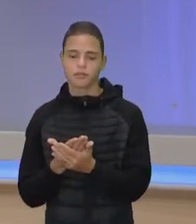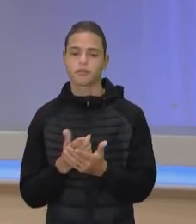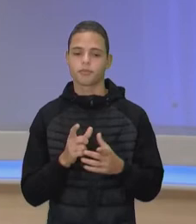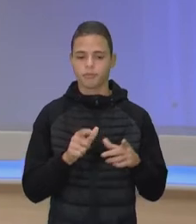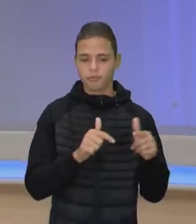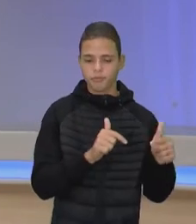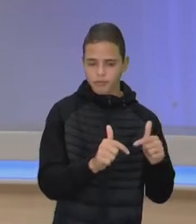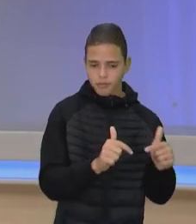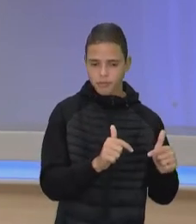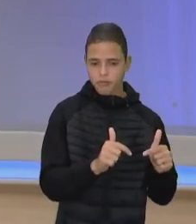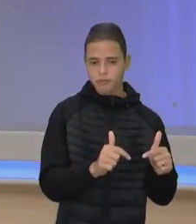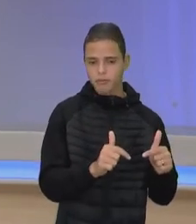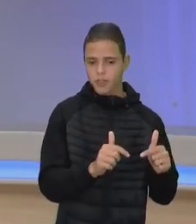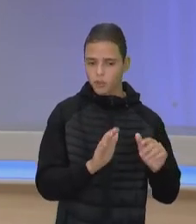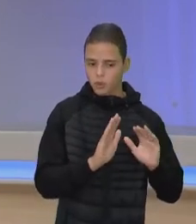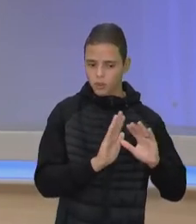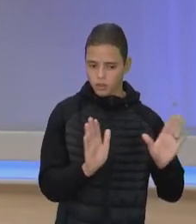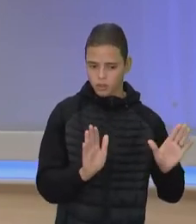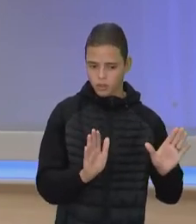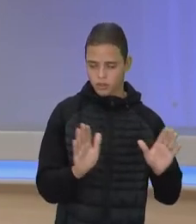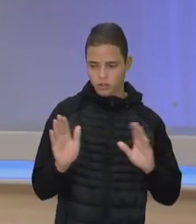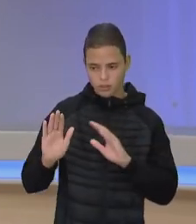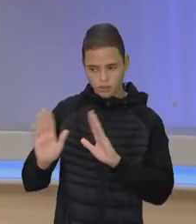trabalho, apenas, né?